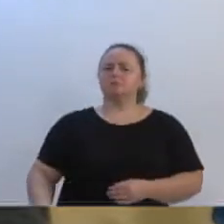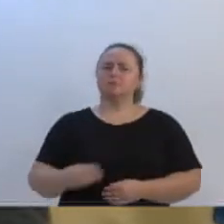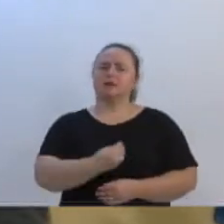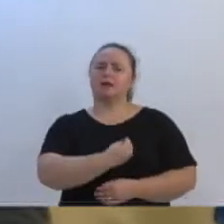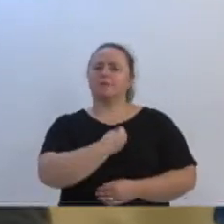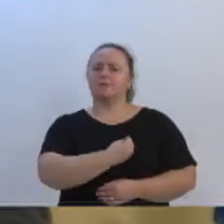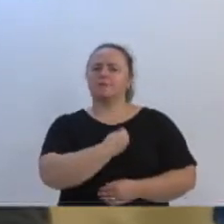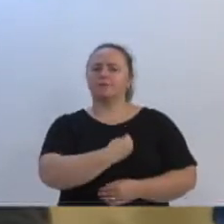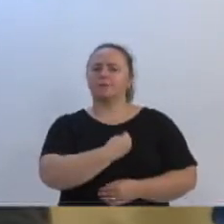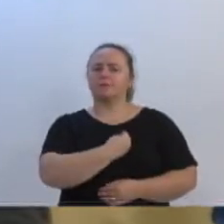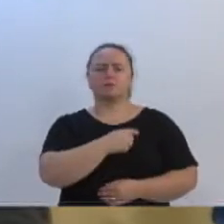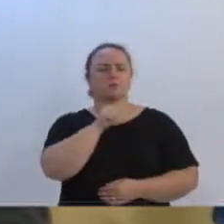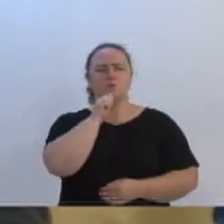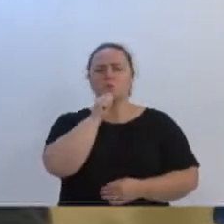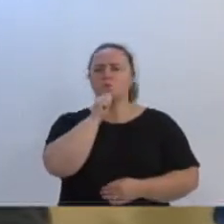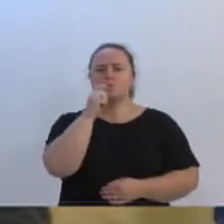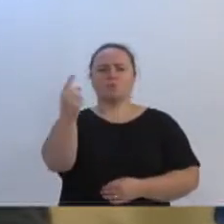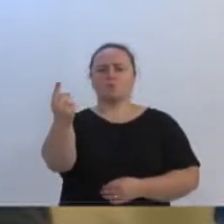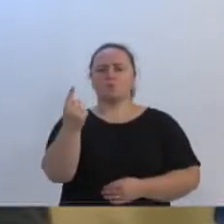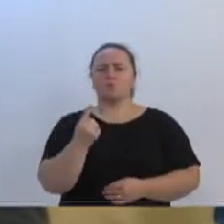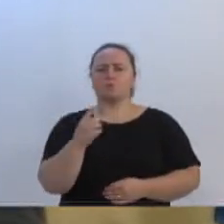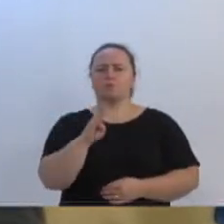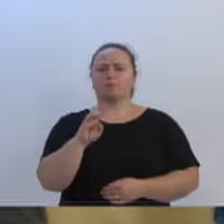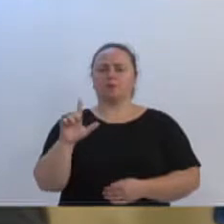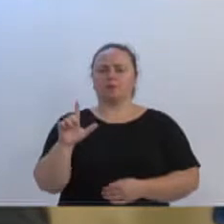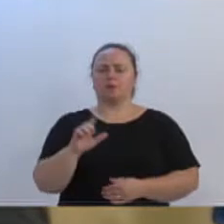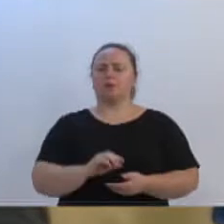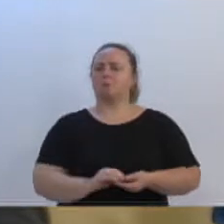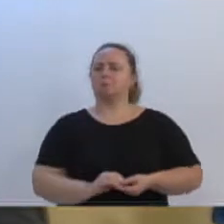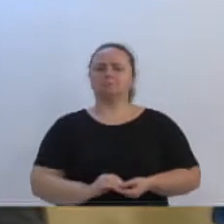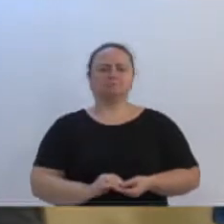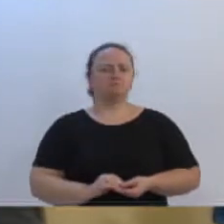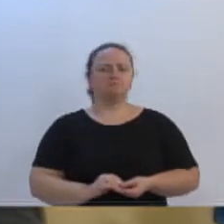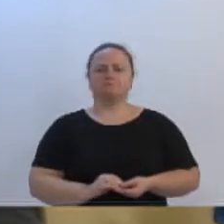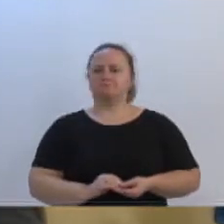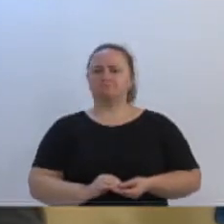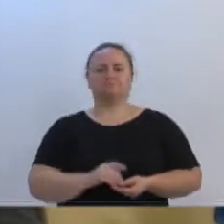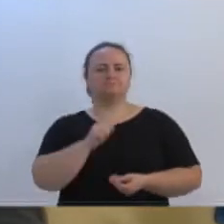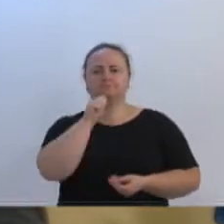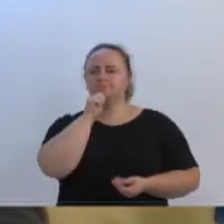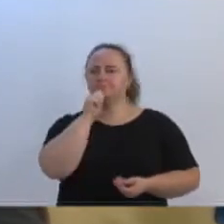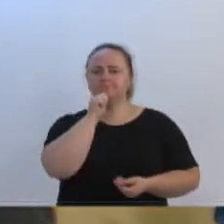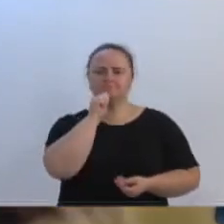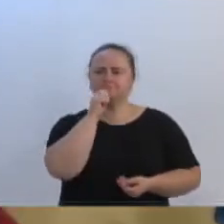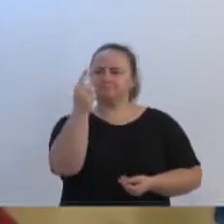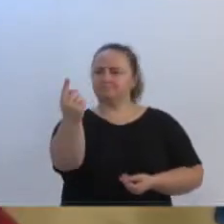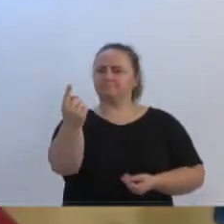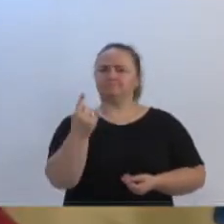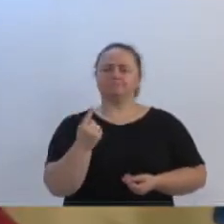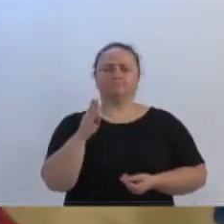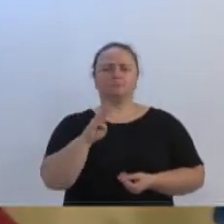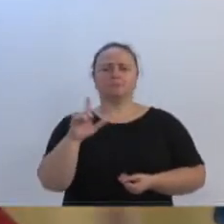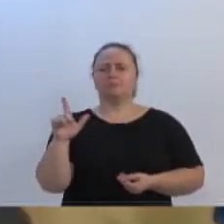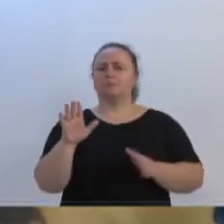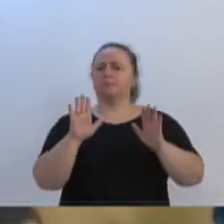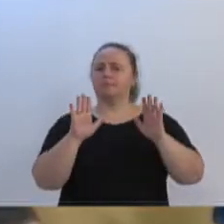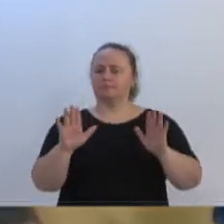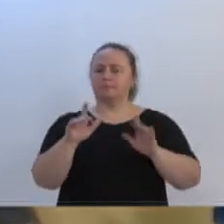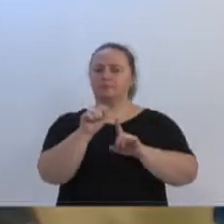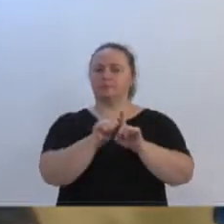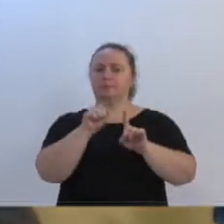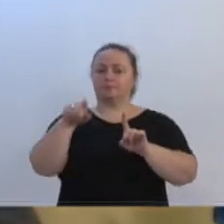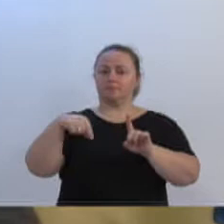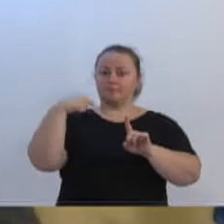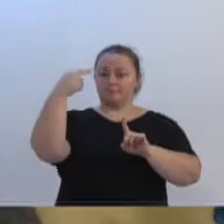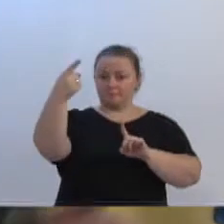Ainda não deu tempo para ele vir em Blumenau, Adriano, Ito, César Sim, Lanzarim, ainda não deu tempo para ele vir em Blumenau. Mas mês que vem o Bolsonaro está